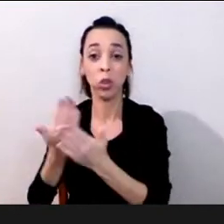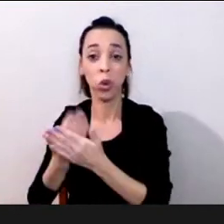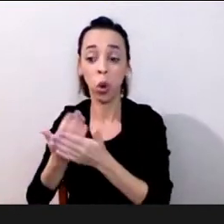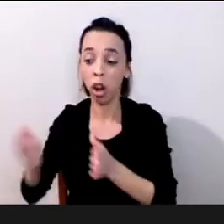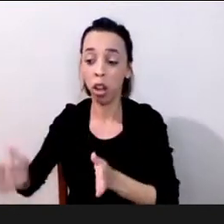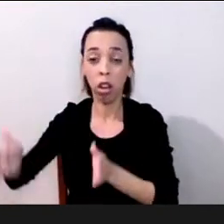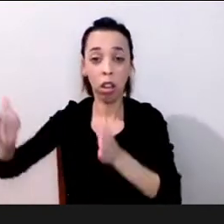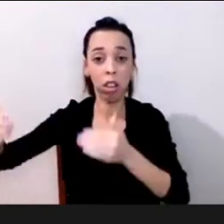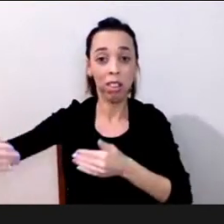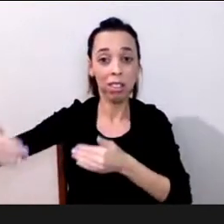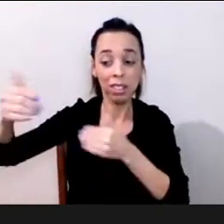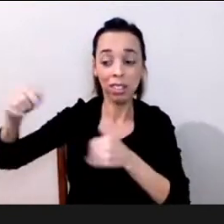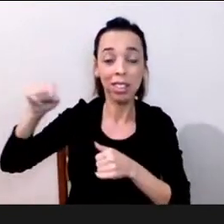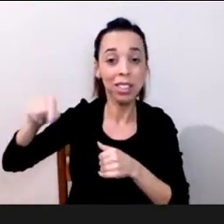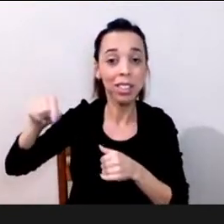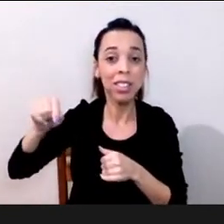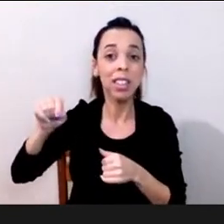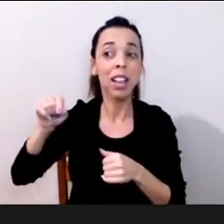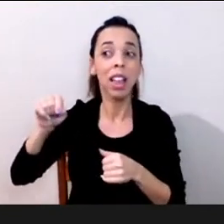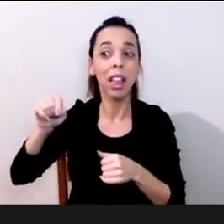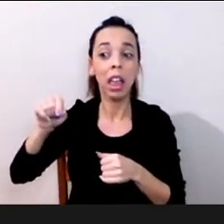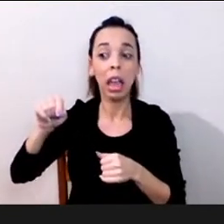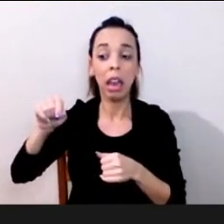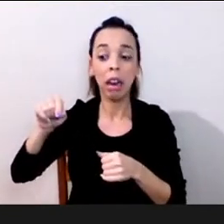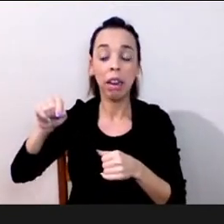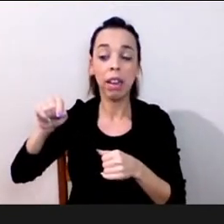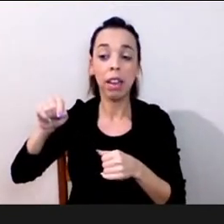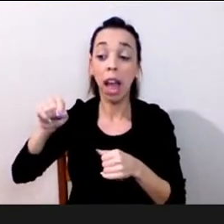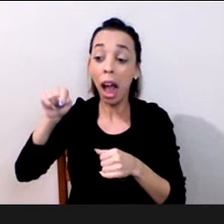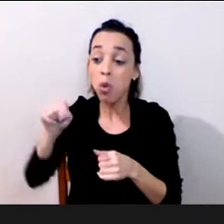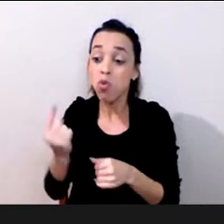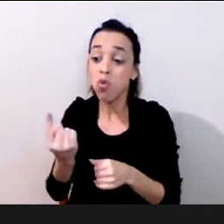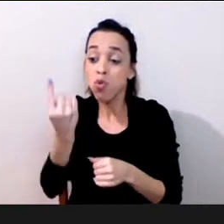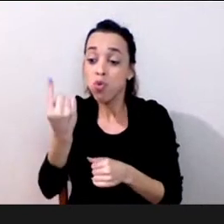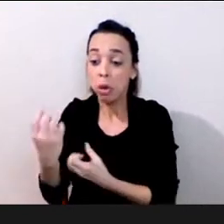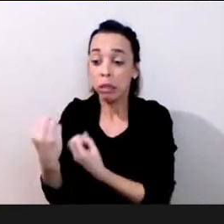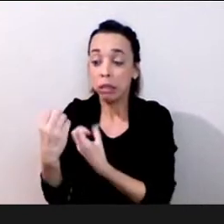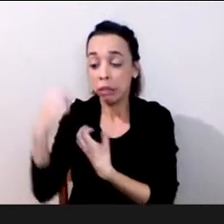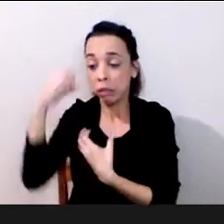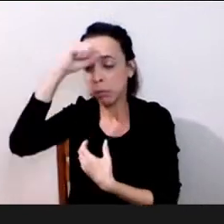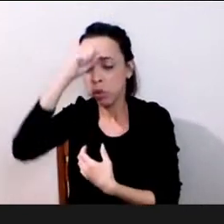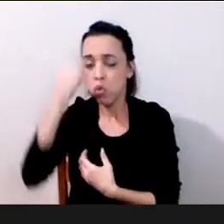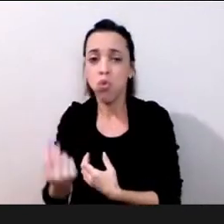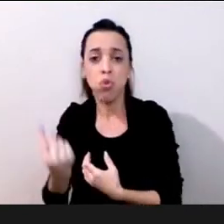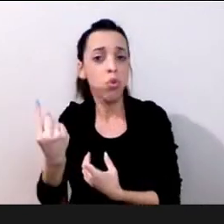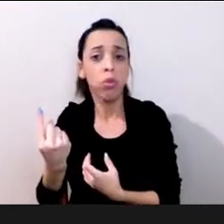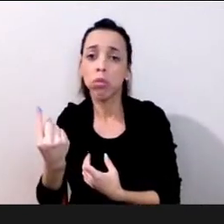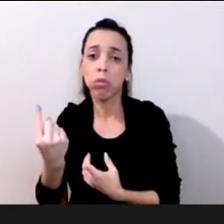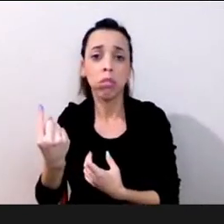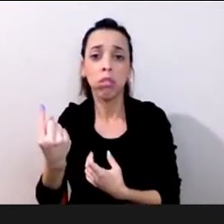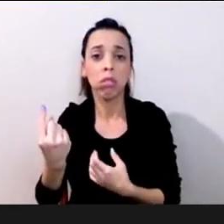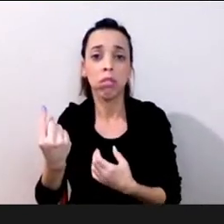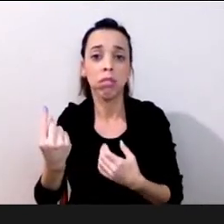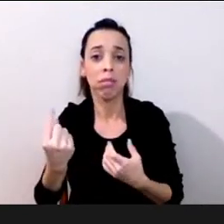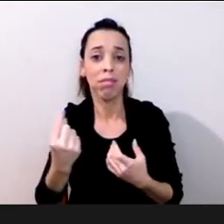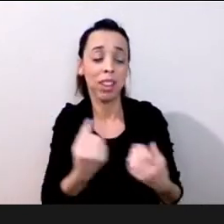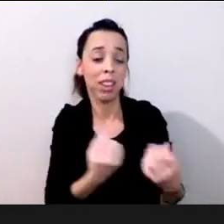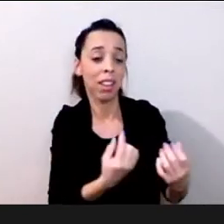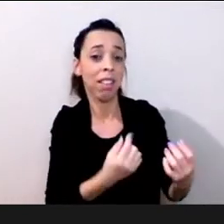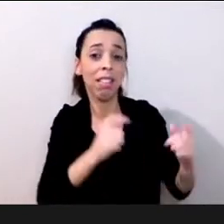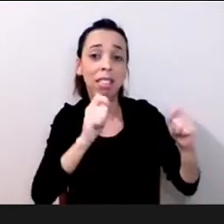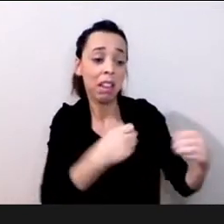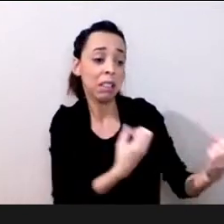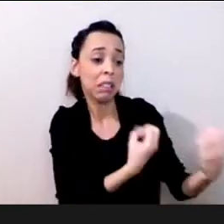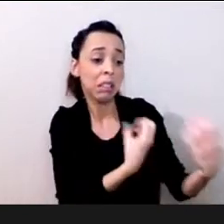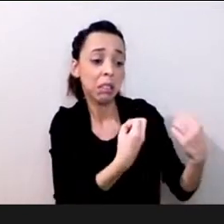e talvez seja um ponto principal de articulação para todos esses espaços onde a aprendizagem acontece porque ela acontece no bairro ela acontece na igreja